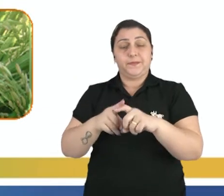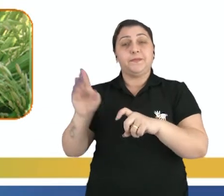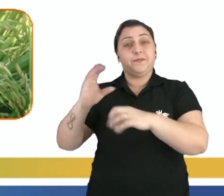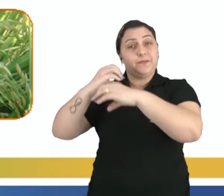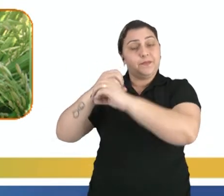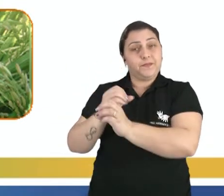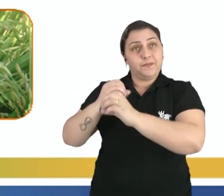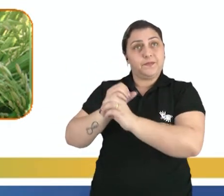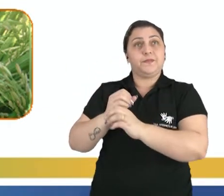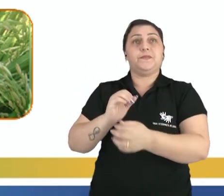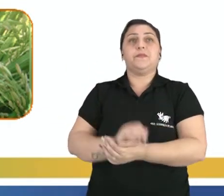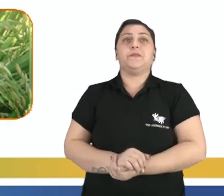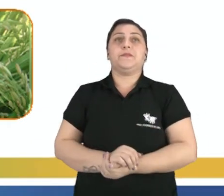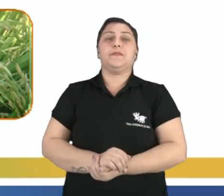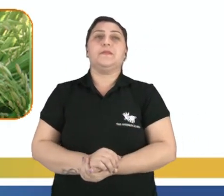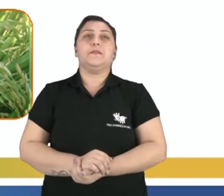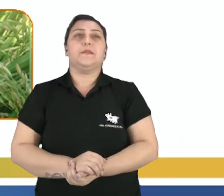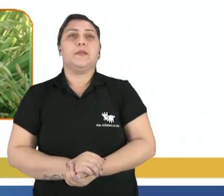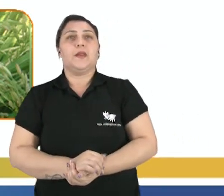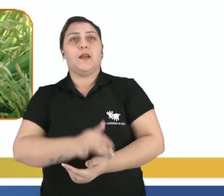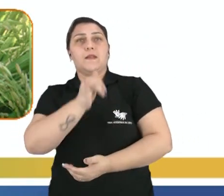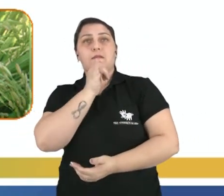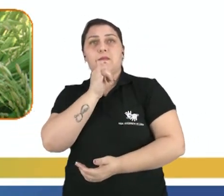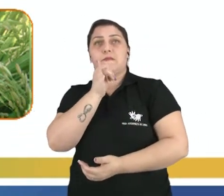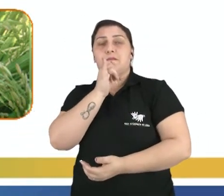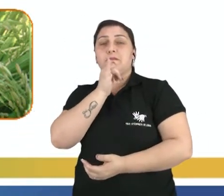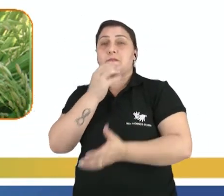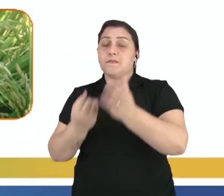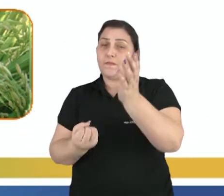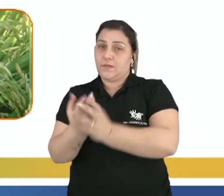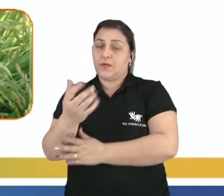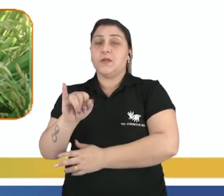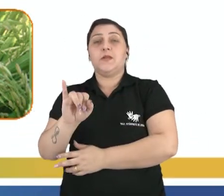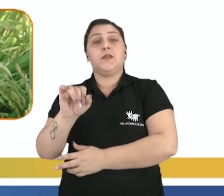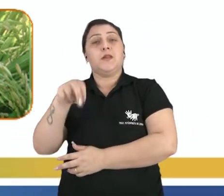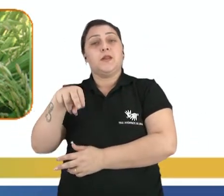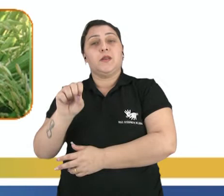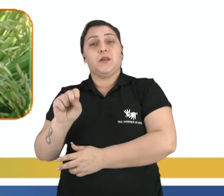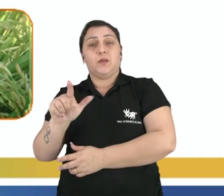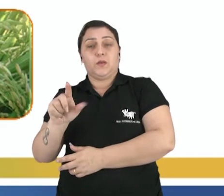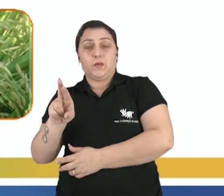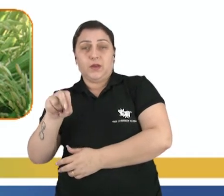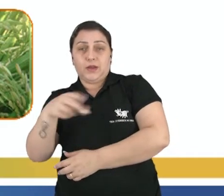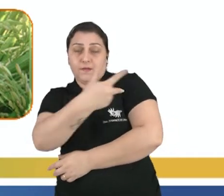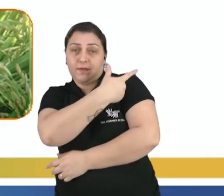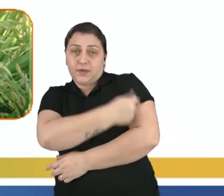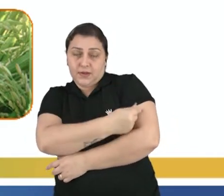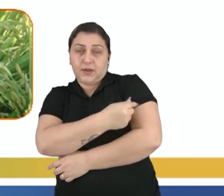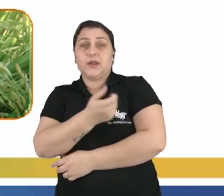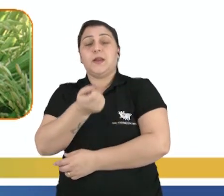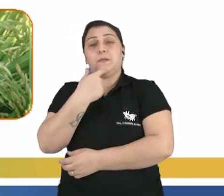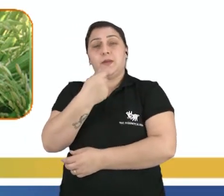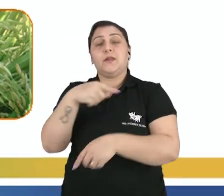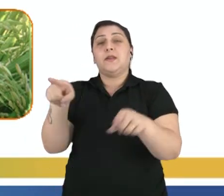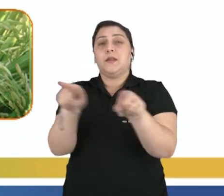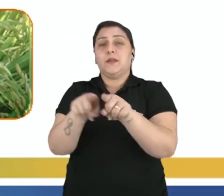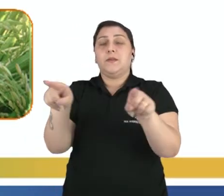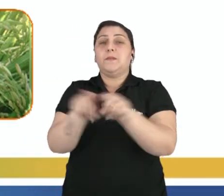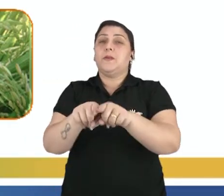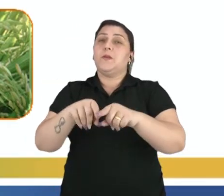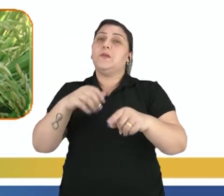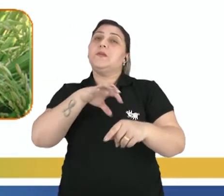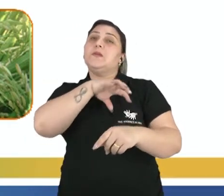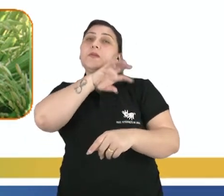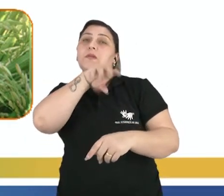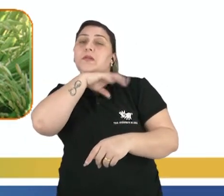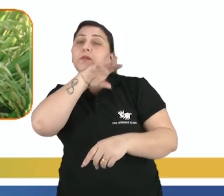pode ser aplicada na medicina, né, um dos exemplos, a produção de insulina, medicamentos e vacinas, a manipulação dos animais,